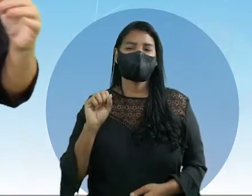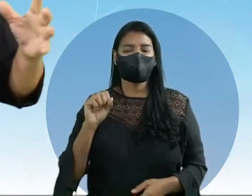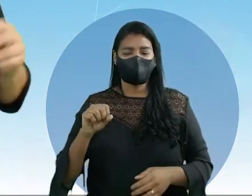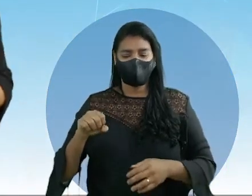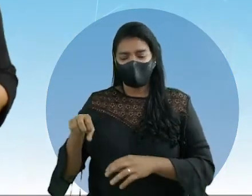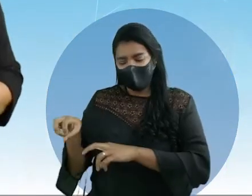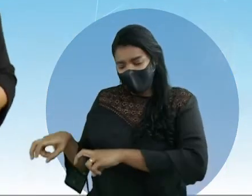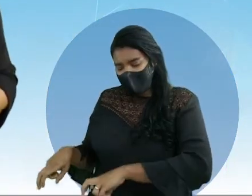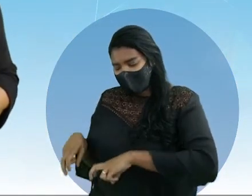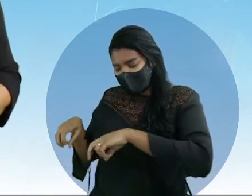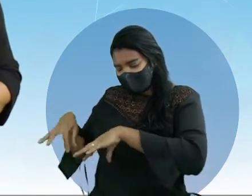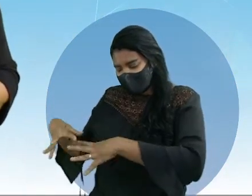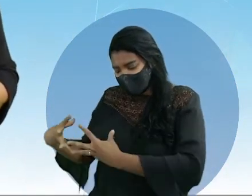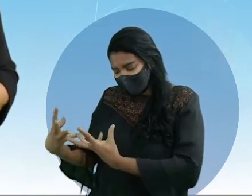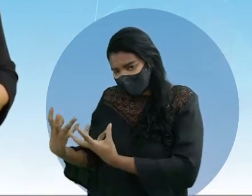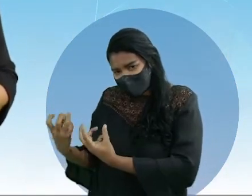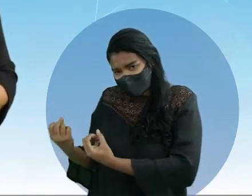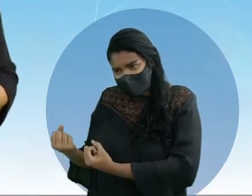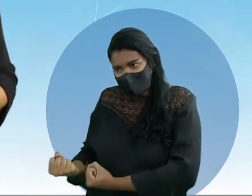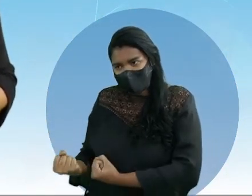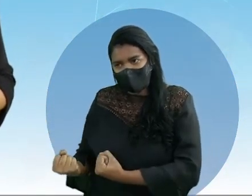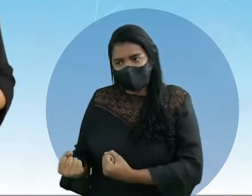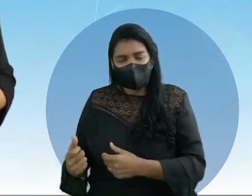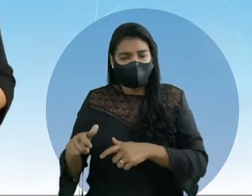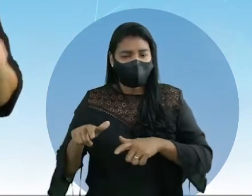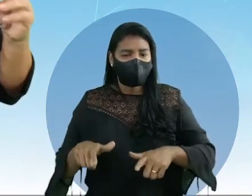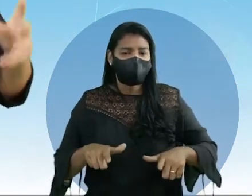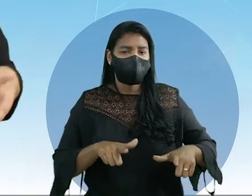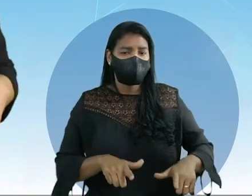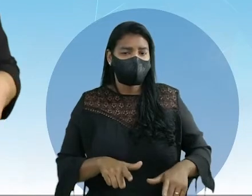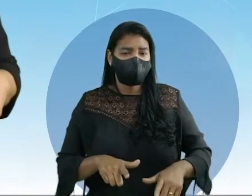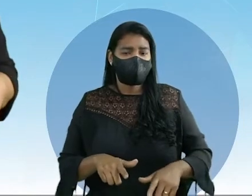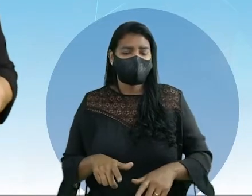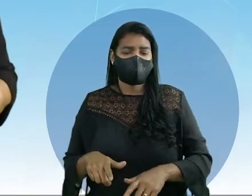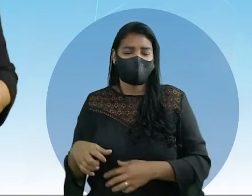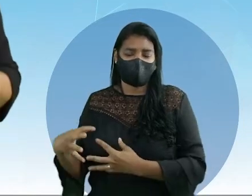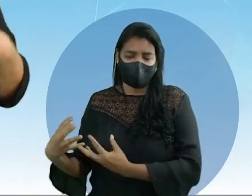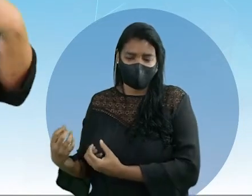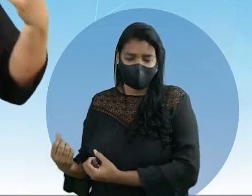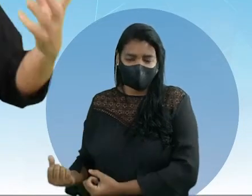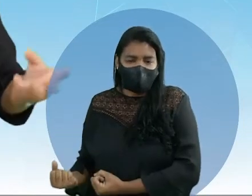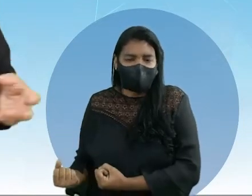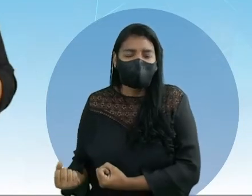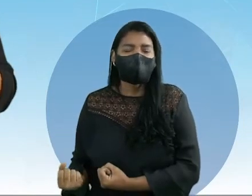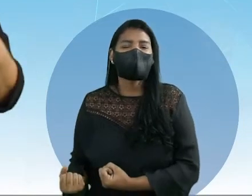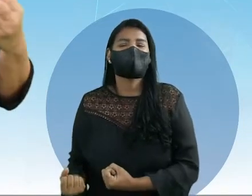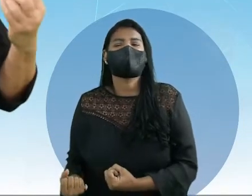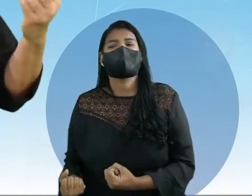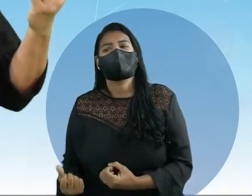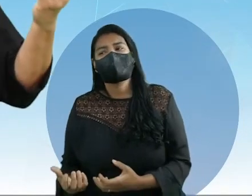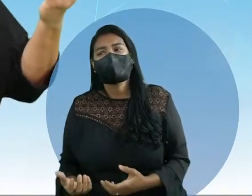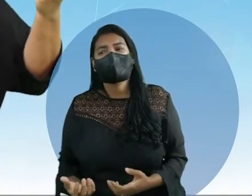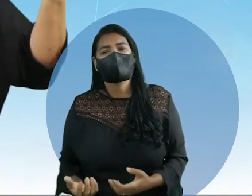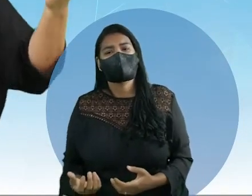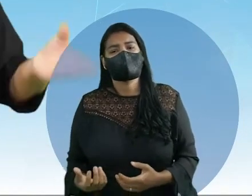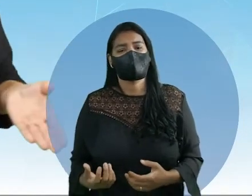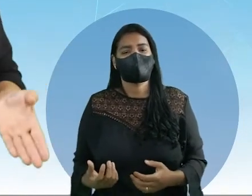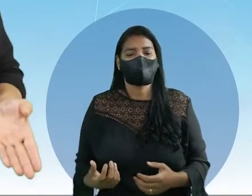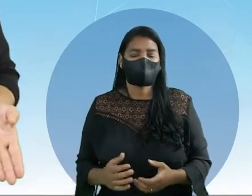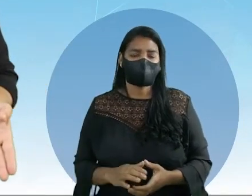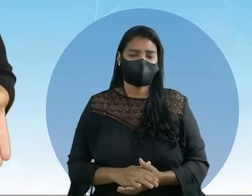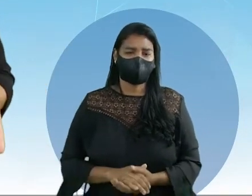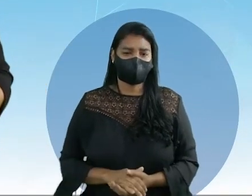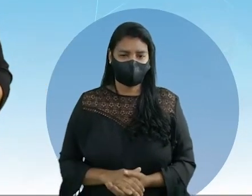lugares semiárido, alguns lugares desérticos, nosso Nordeste, algum lugar na região do Nordeste está virando algumas áreas de